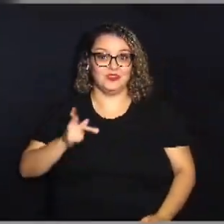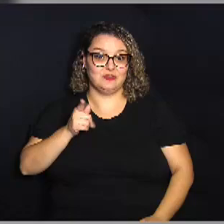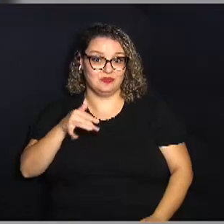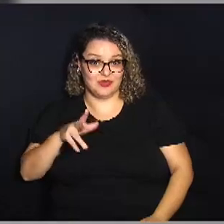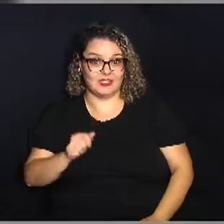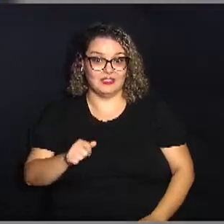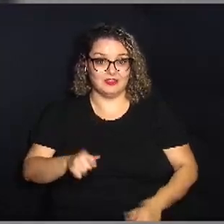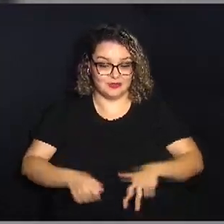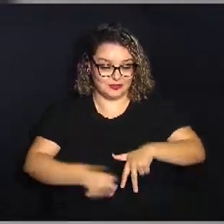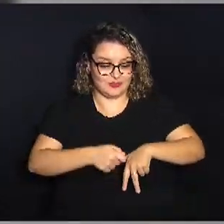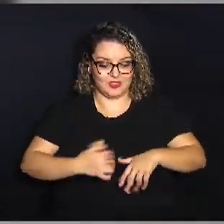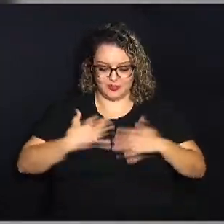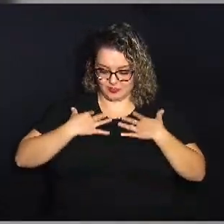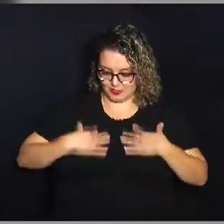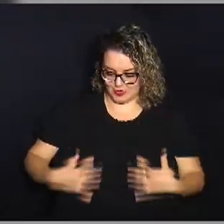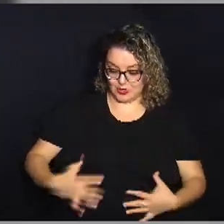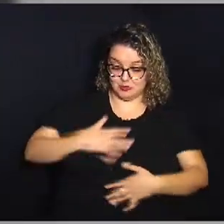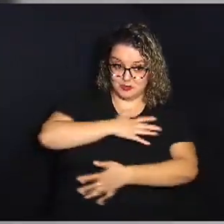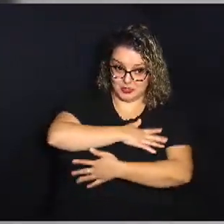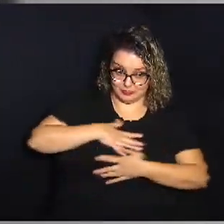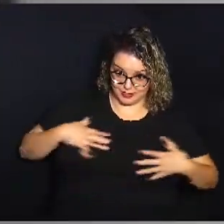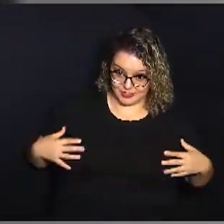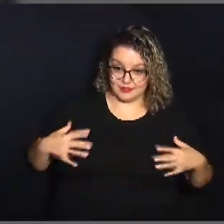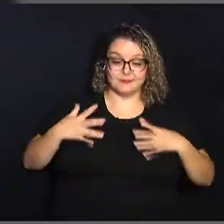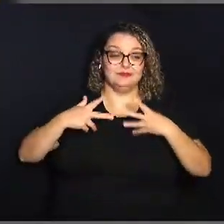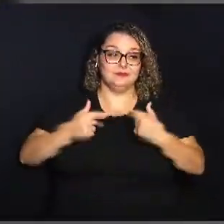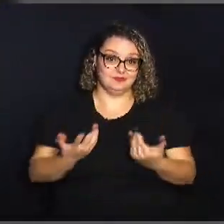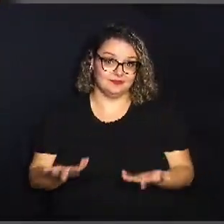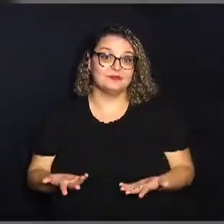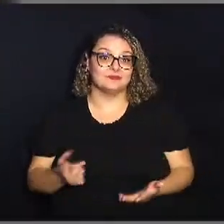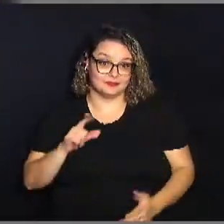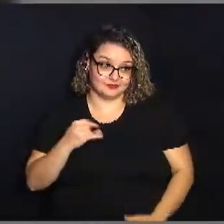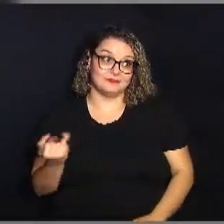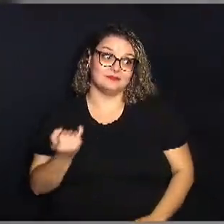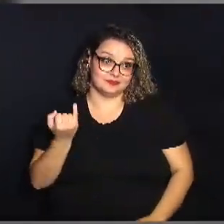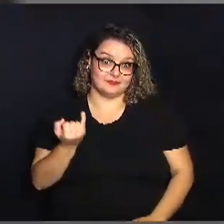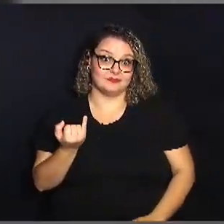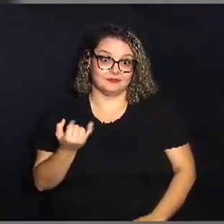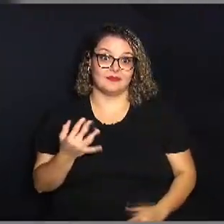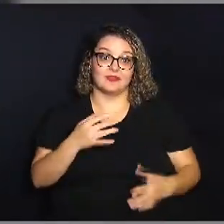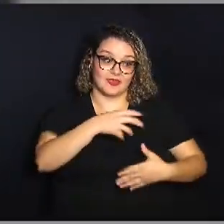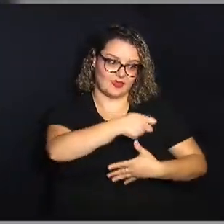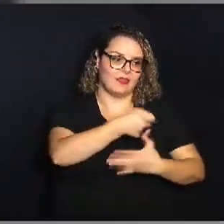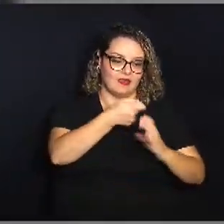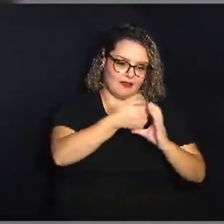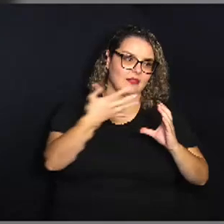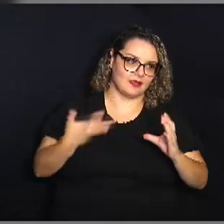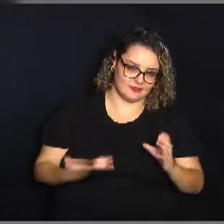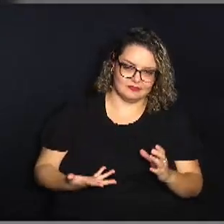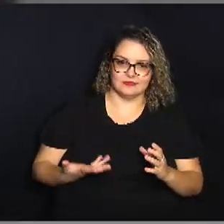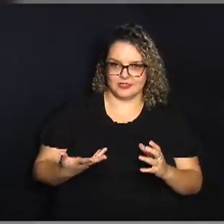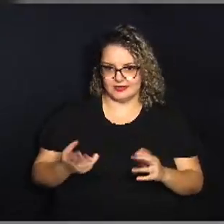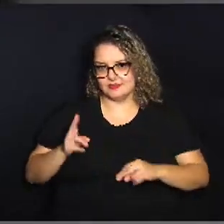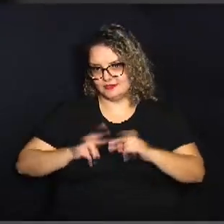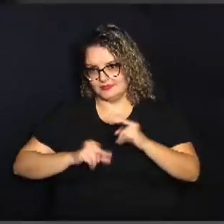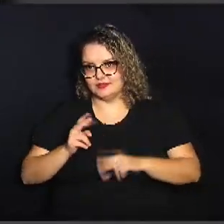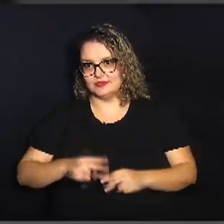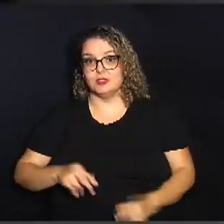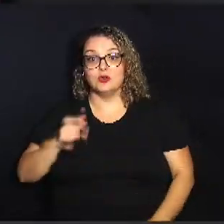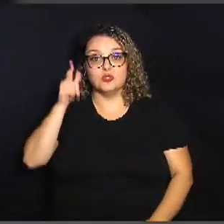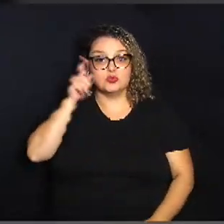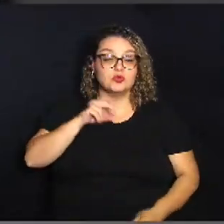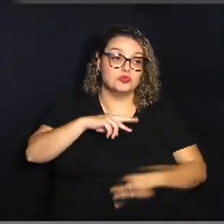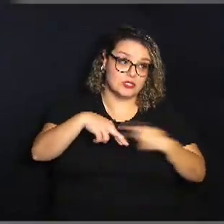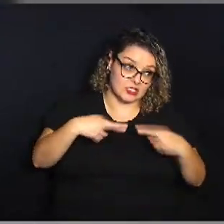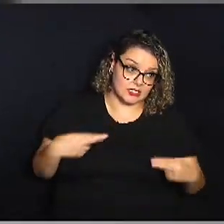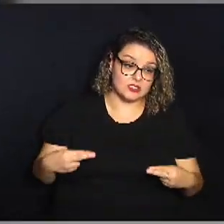calça o xadrezinho então todos esses itens no fundo é importante que você tenha consiga reciclar as coisas que você